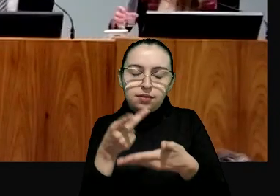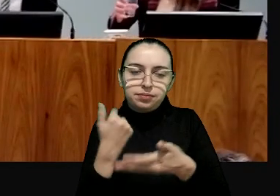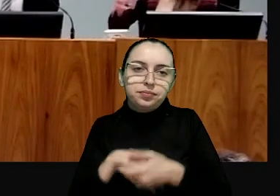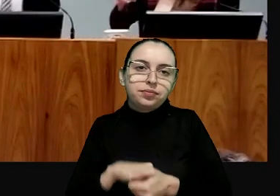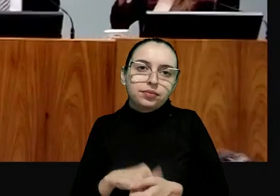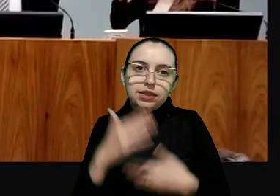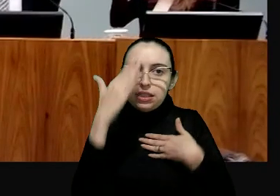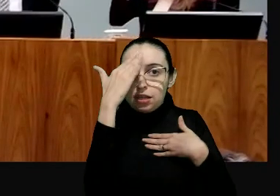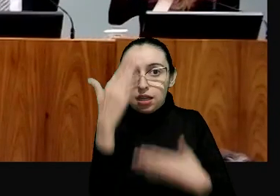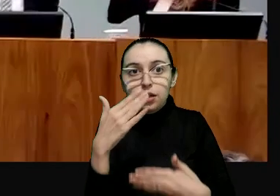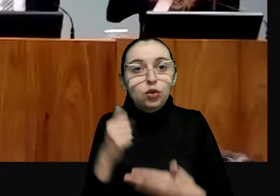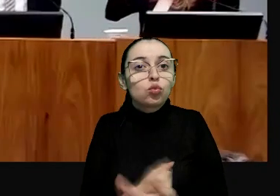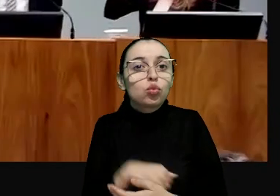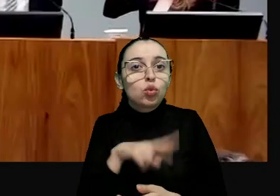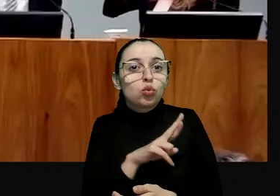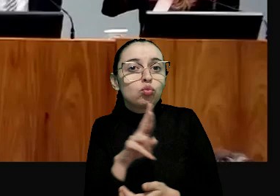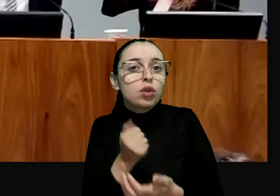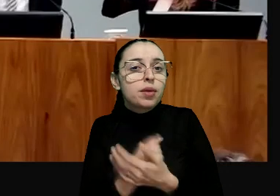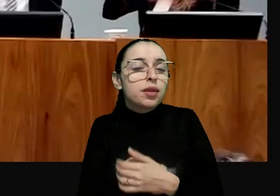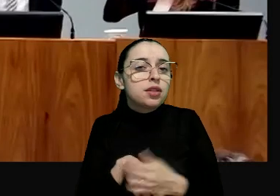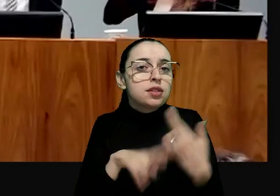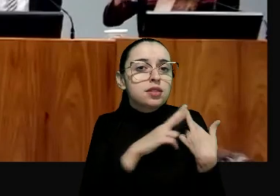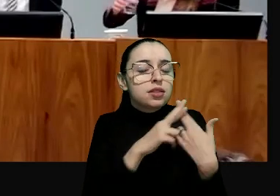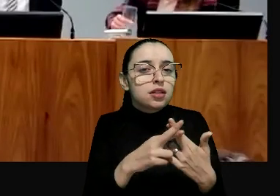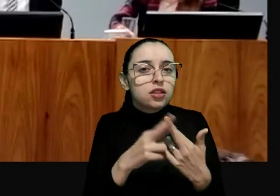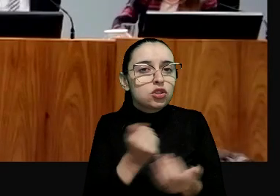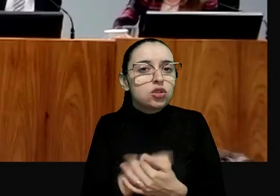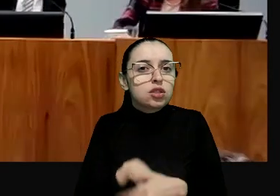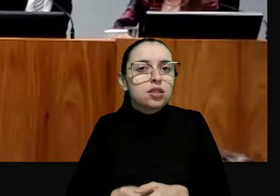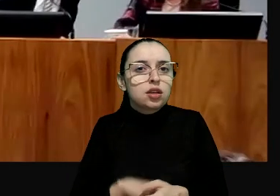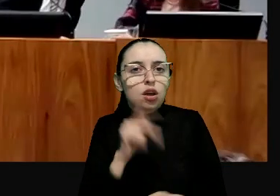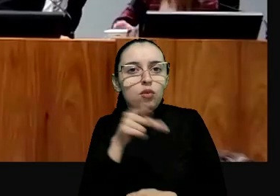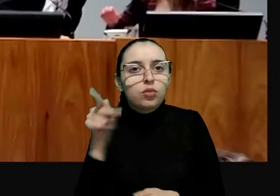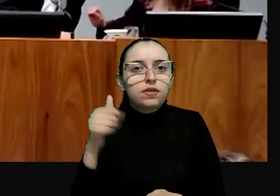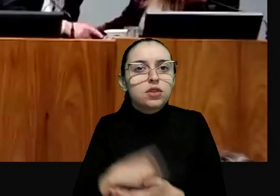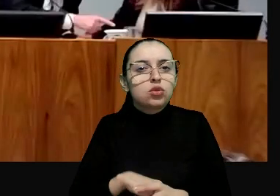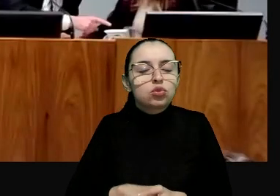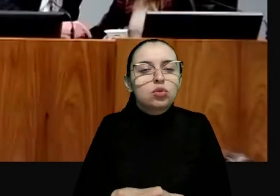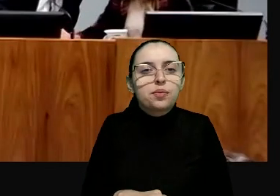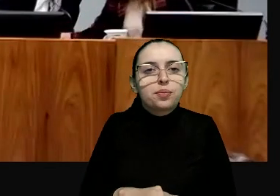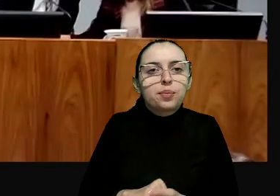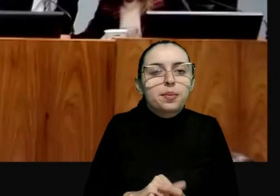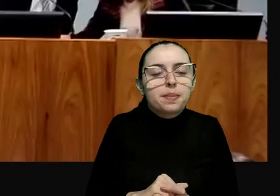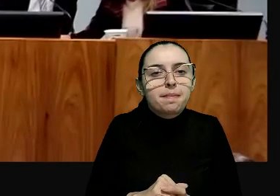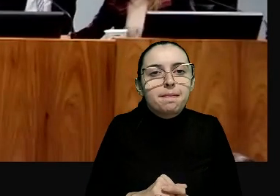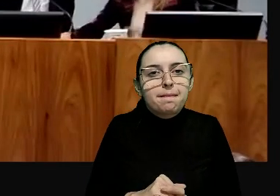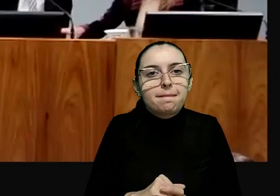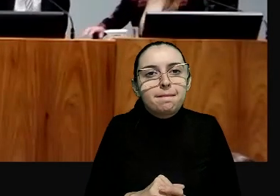Eu agradeço em nome do tribunal ao professor Armin Professor